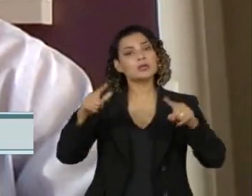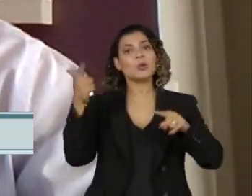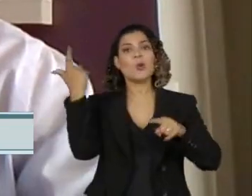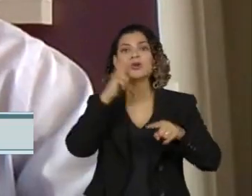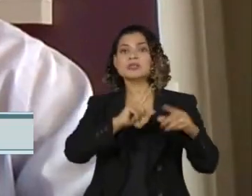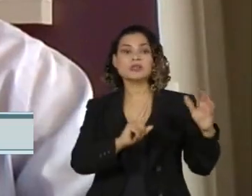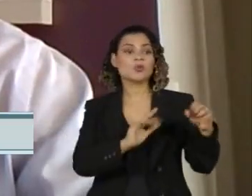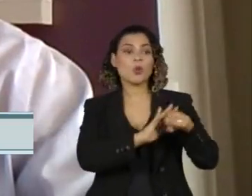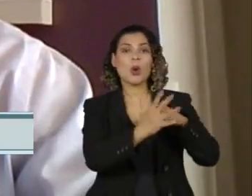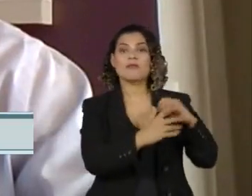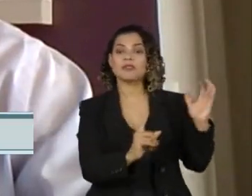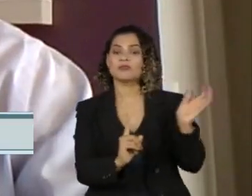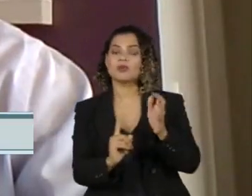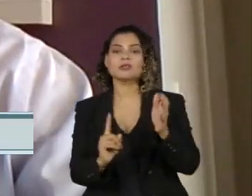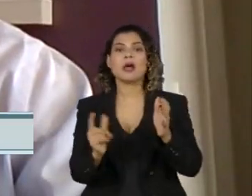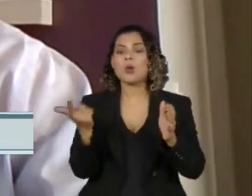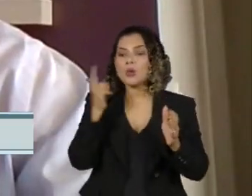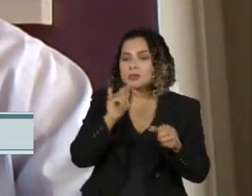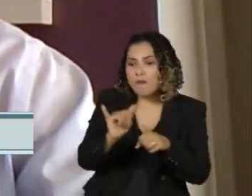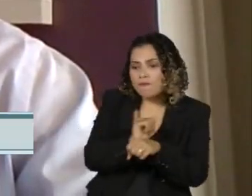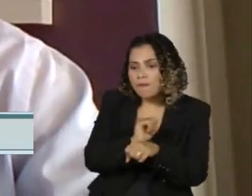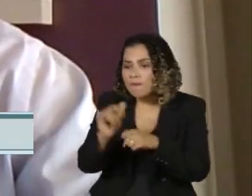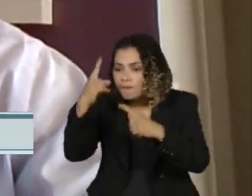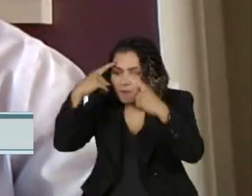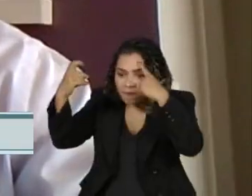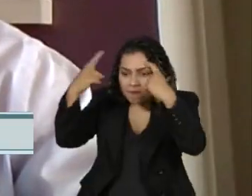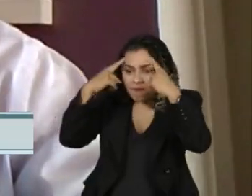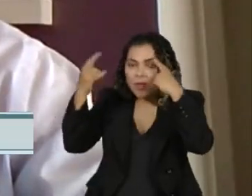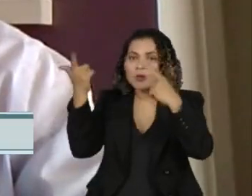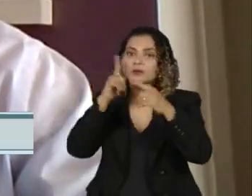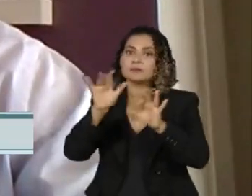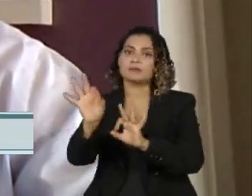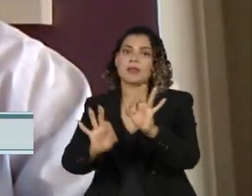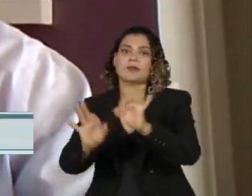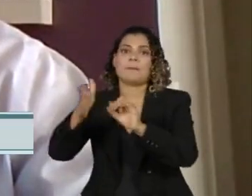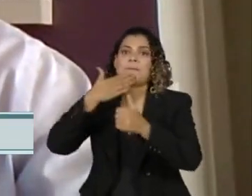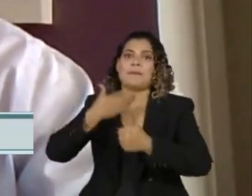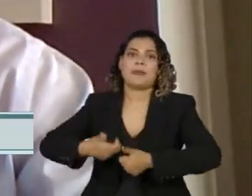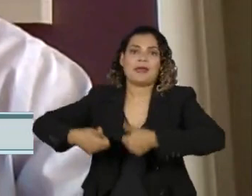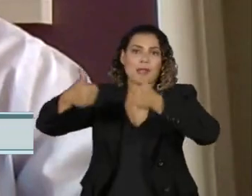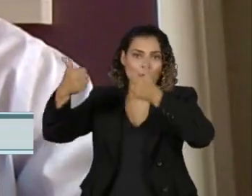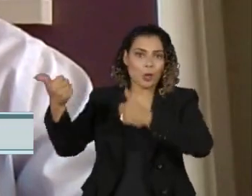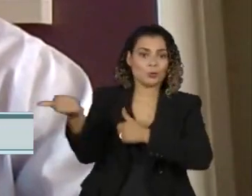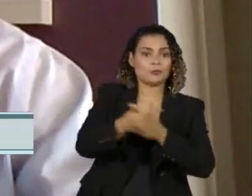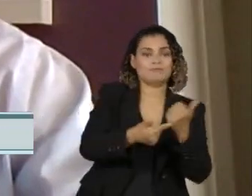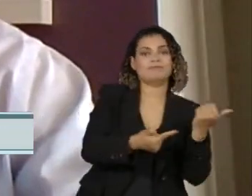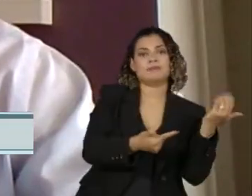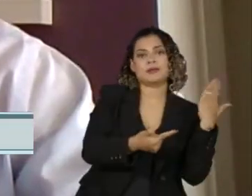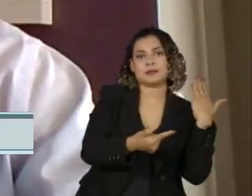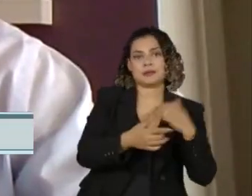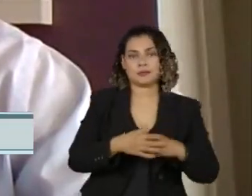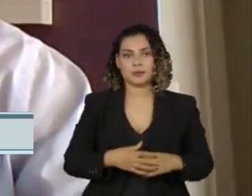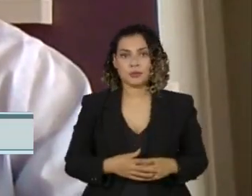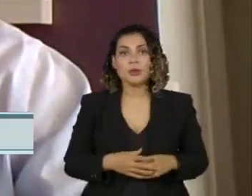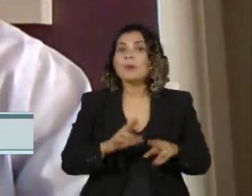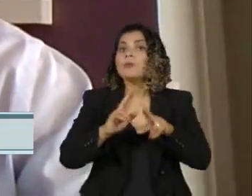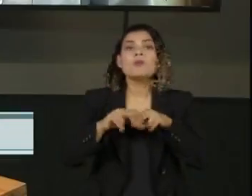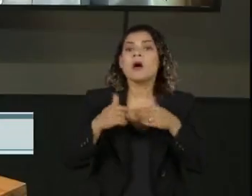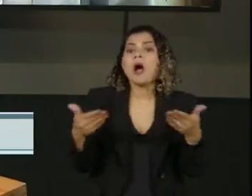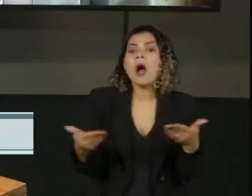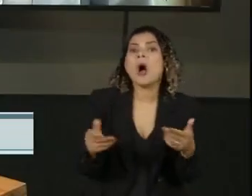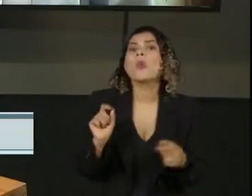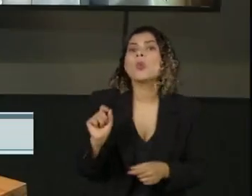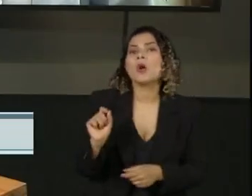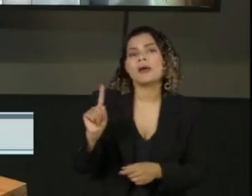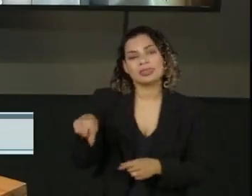novas que a escola precisa implementar no seu planejamento, como, por exemplo, o uso das novas tecnologias.